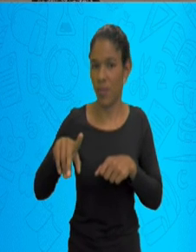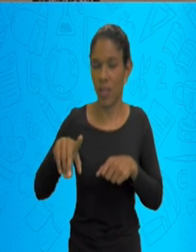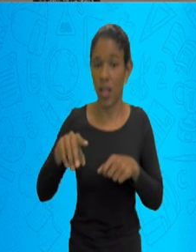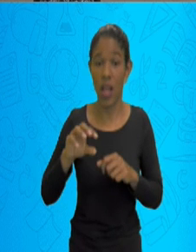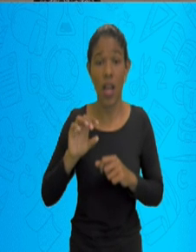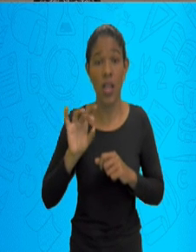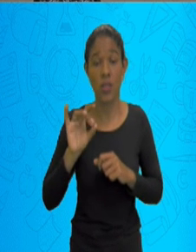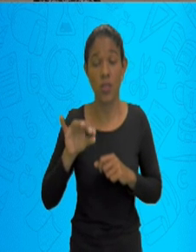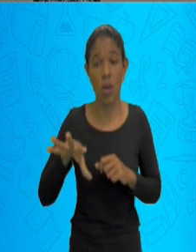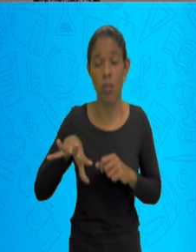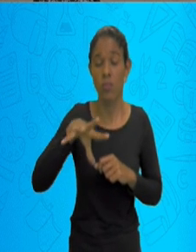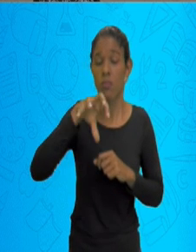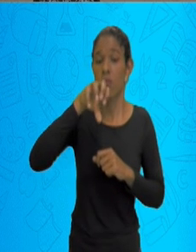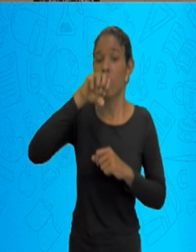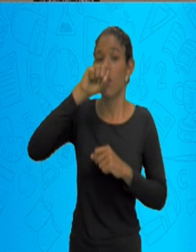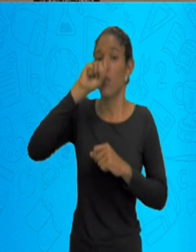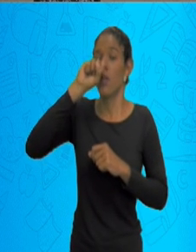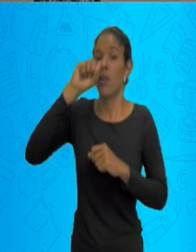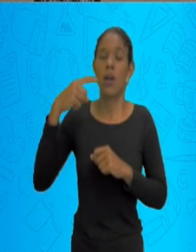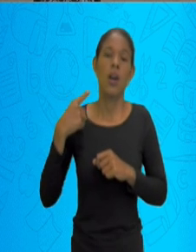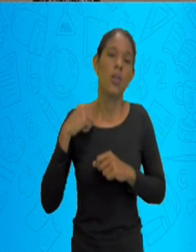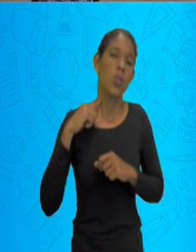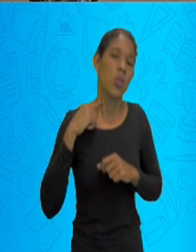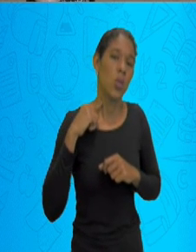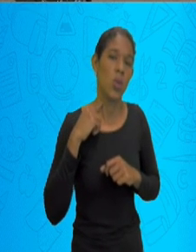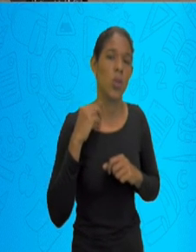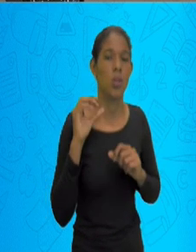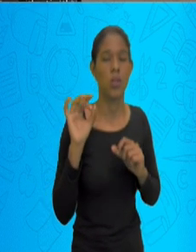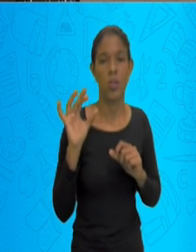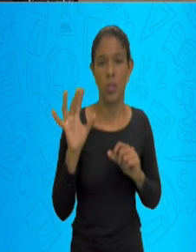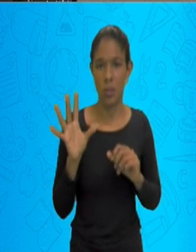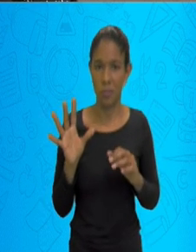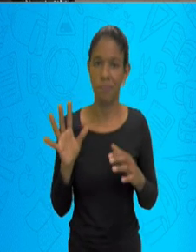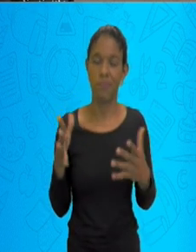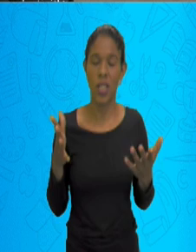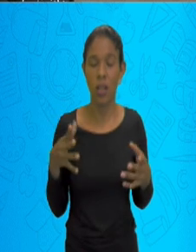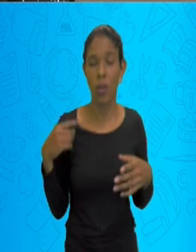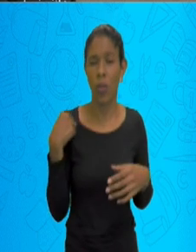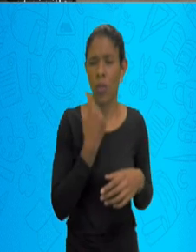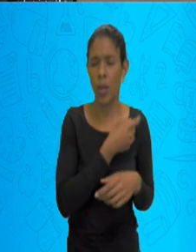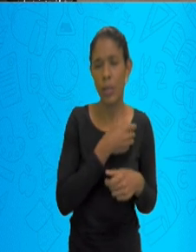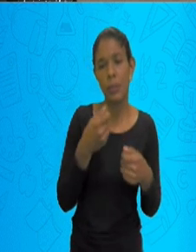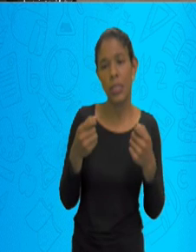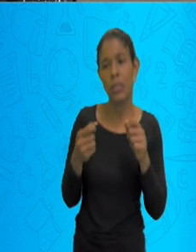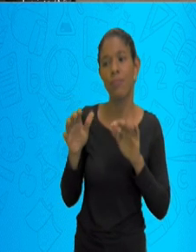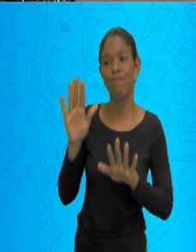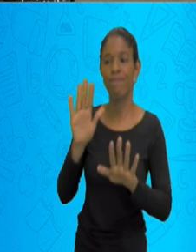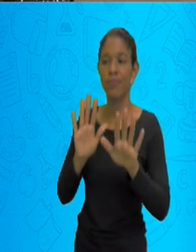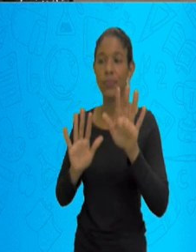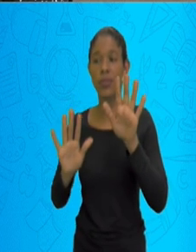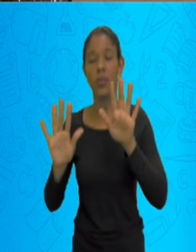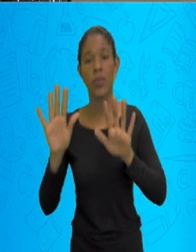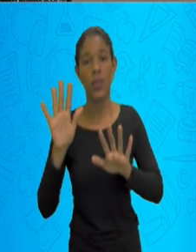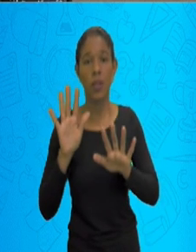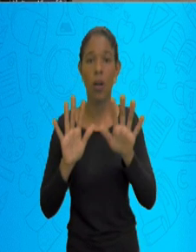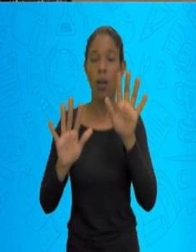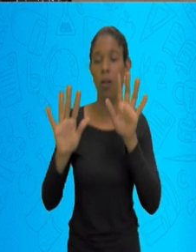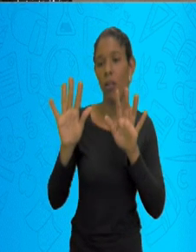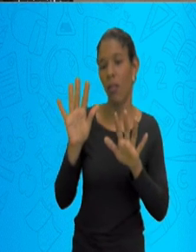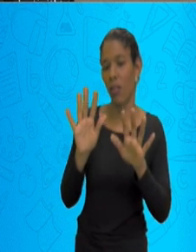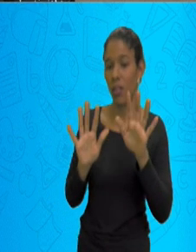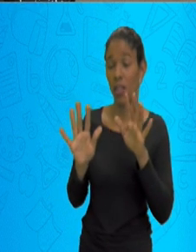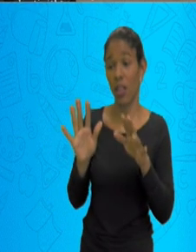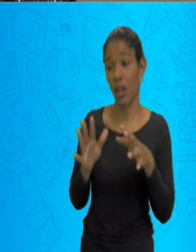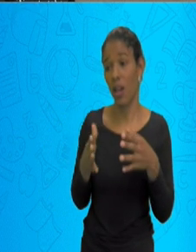gente também tem que ter esse cuidado, esse olhar, né? Para que a pessoa que está ao nosso lado não fique tão